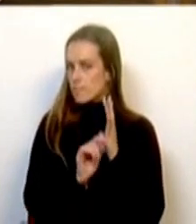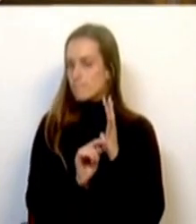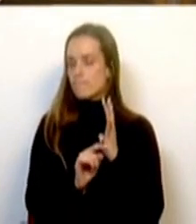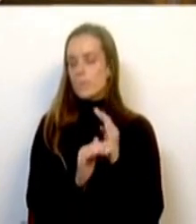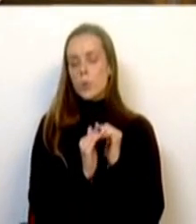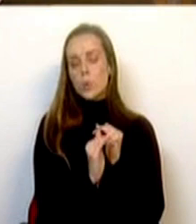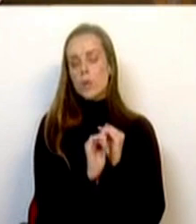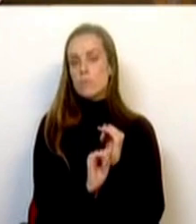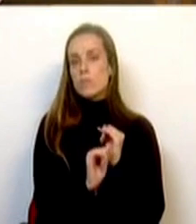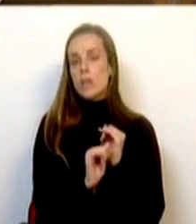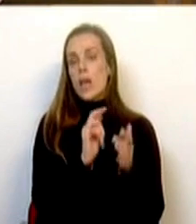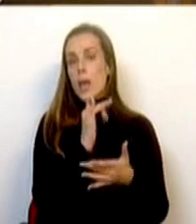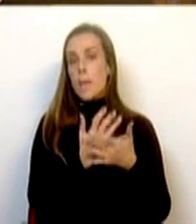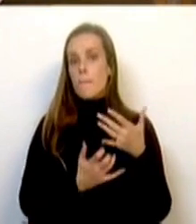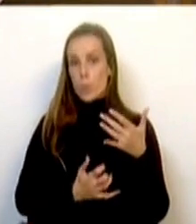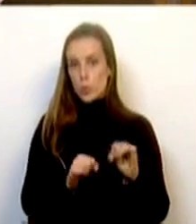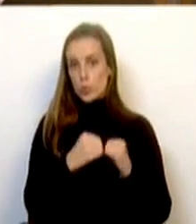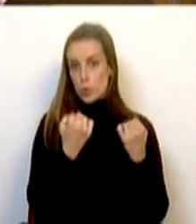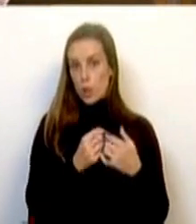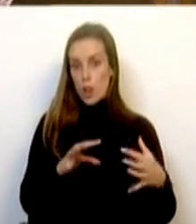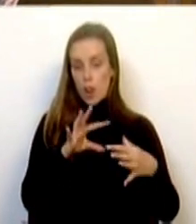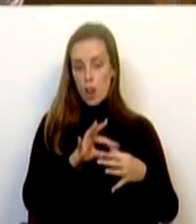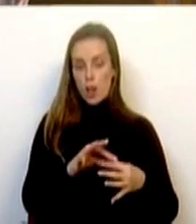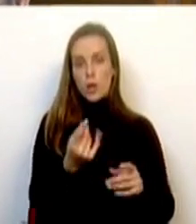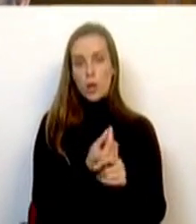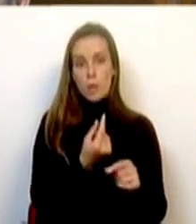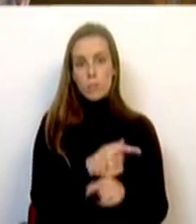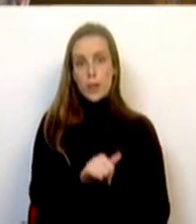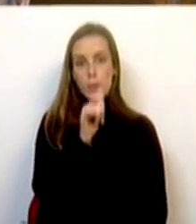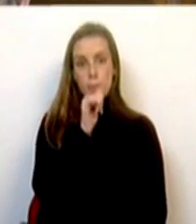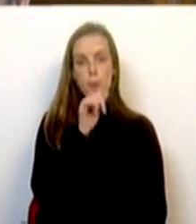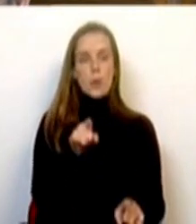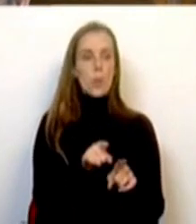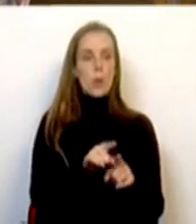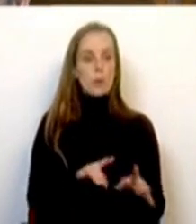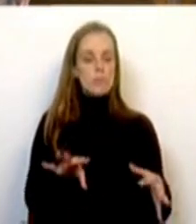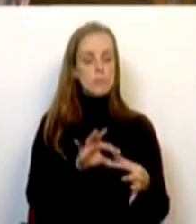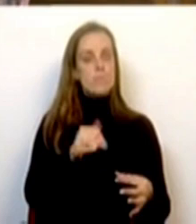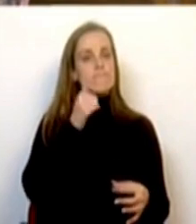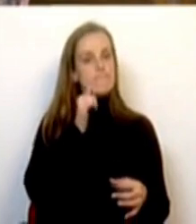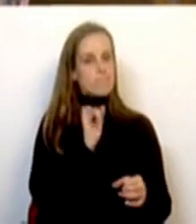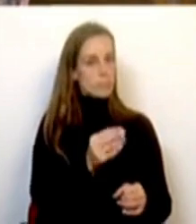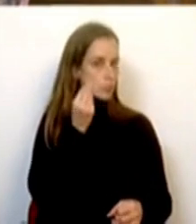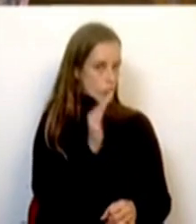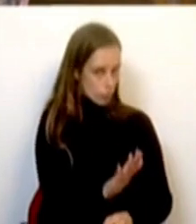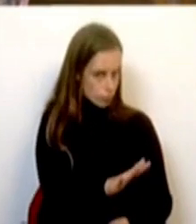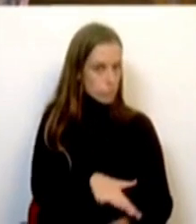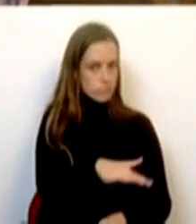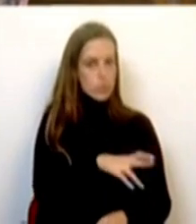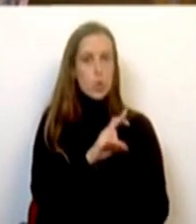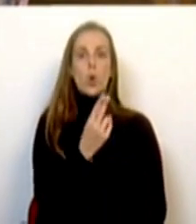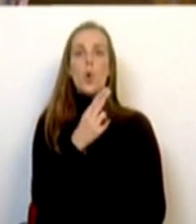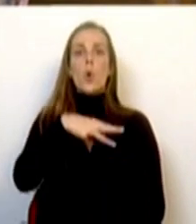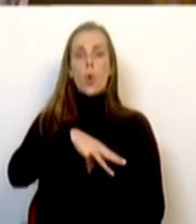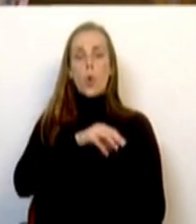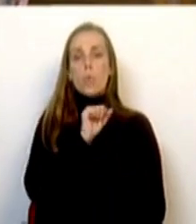manutenção do Imposto Social sobre o Consumo aplicável às bebidas espirituosas da região autónoma da Madeira, nomeadamente o Rumo da